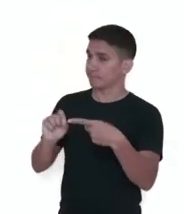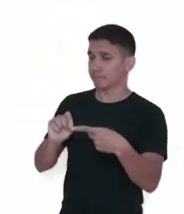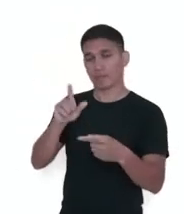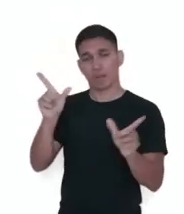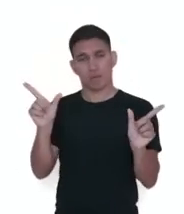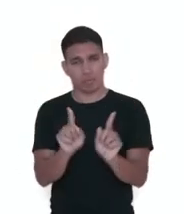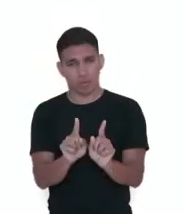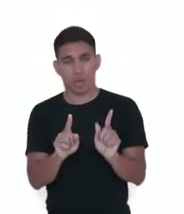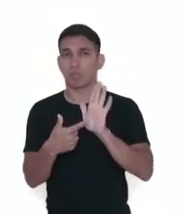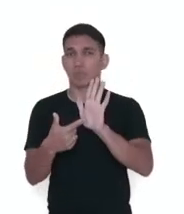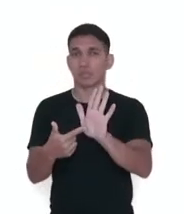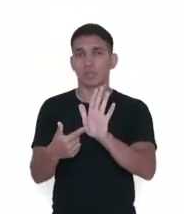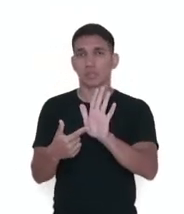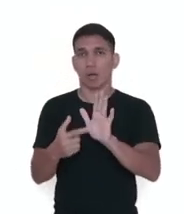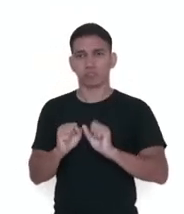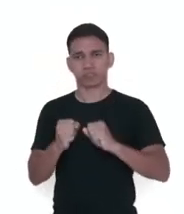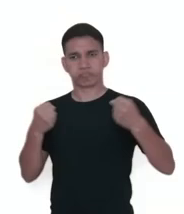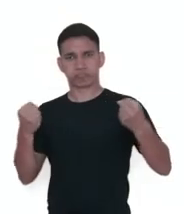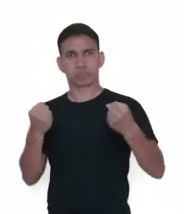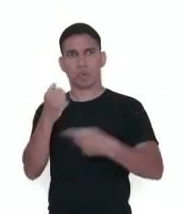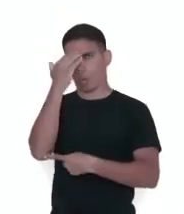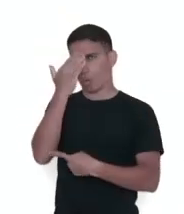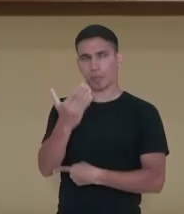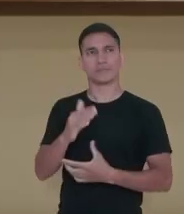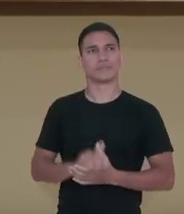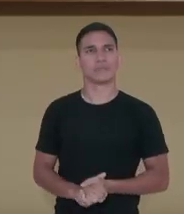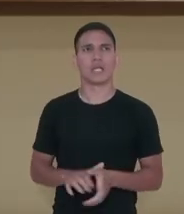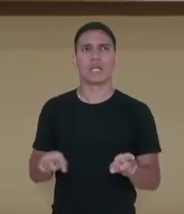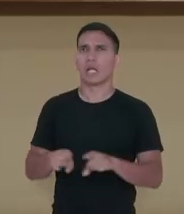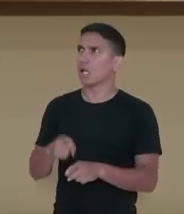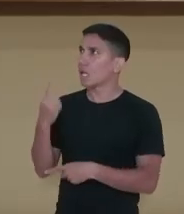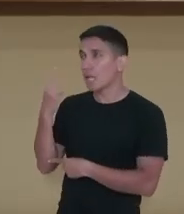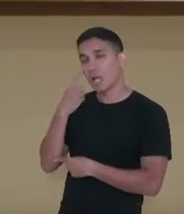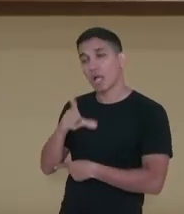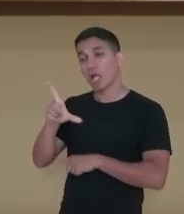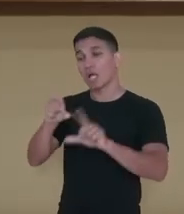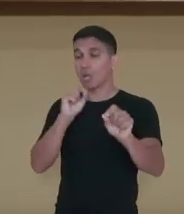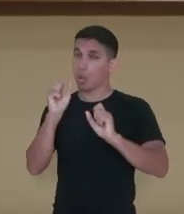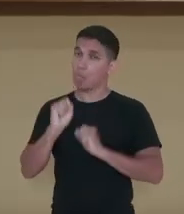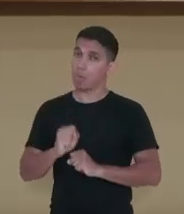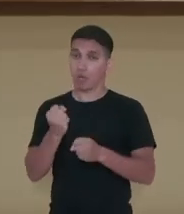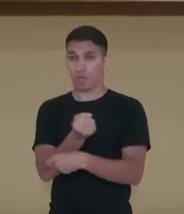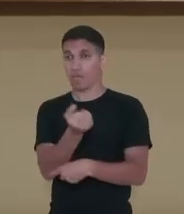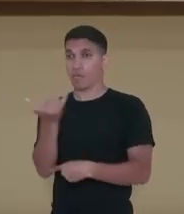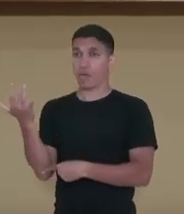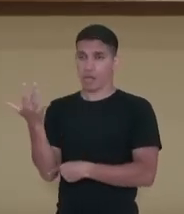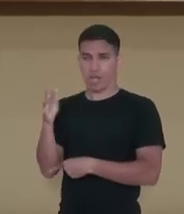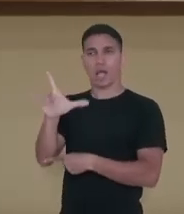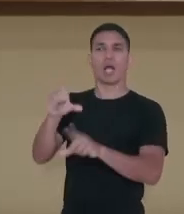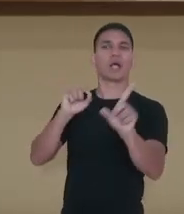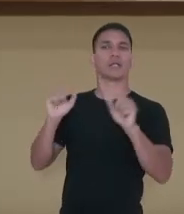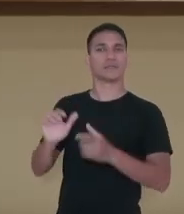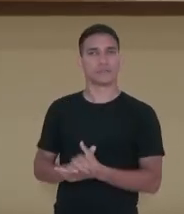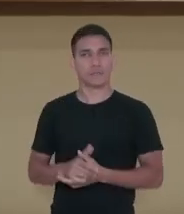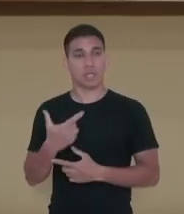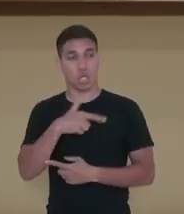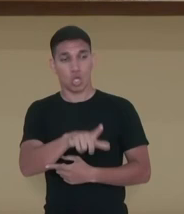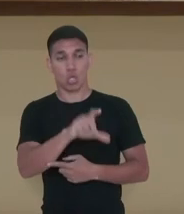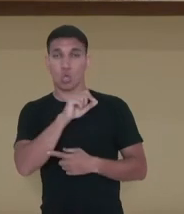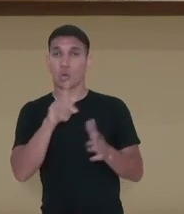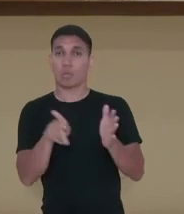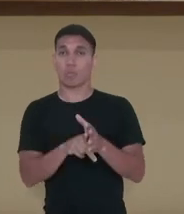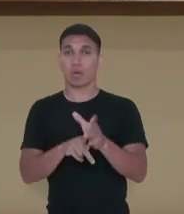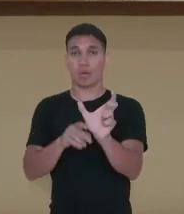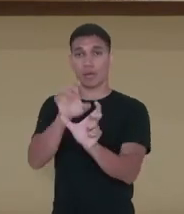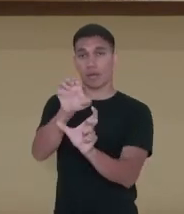acrescentar, robustos e obrigados. Escolher, eu poderia dizer escolheram, escolhi. Então o radical dela é